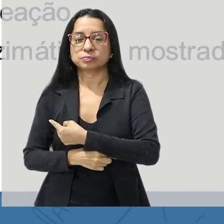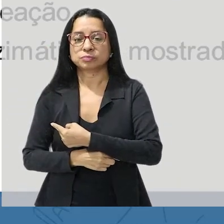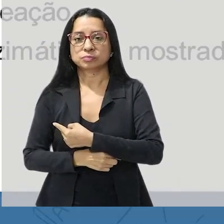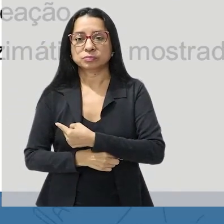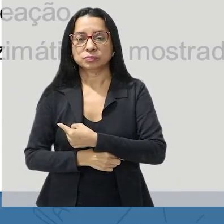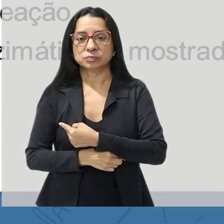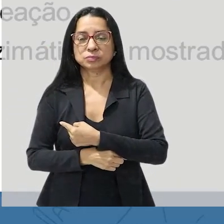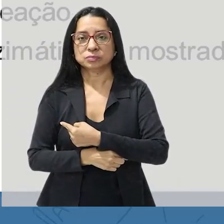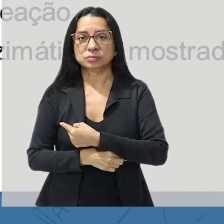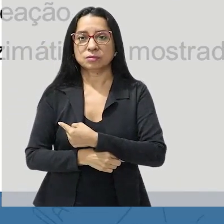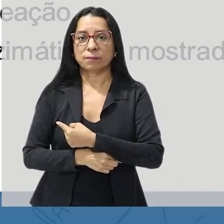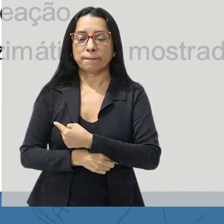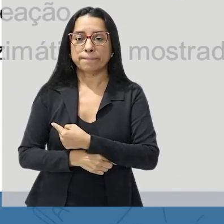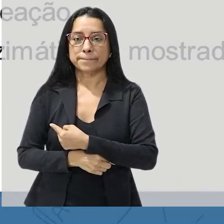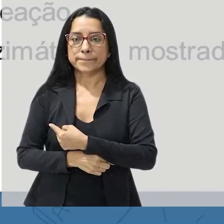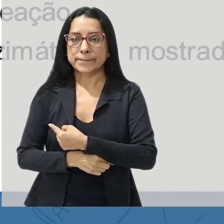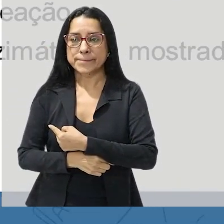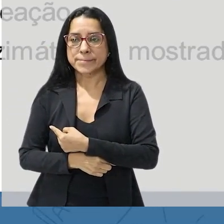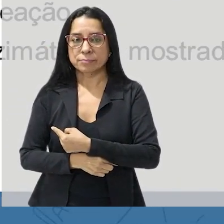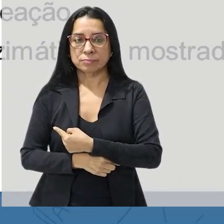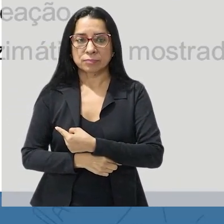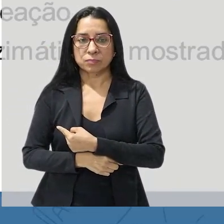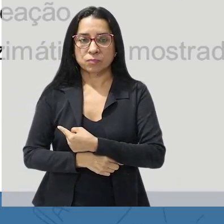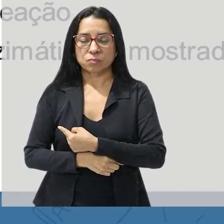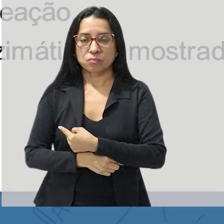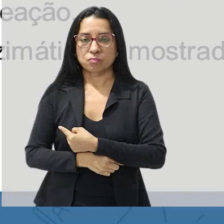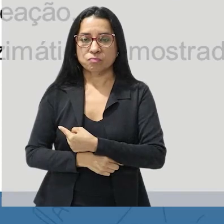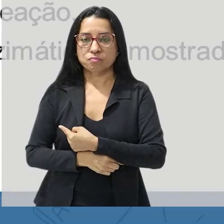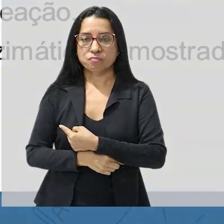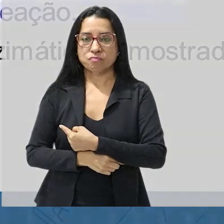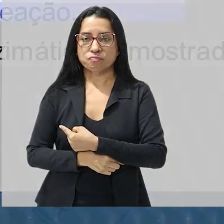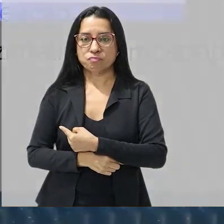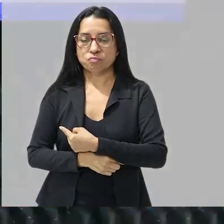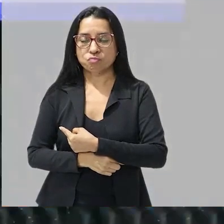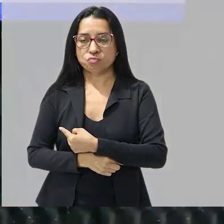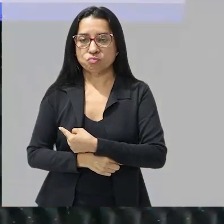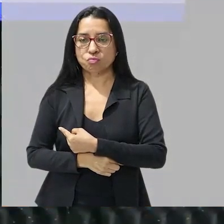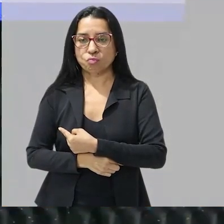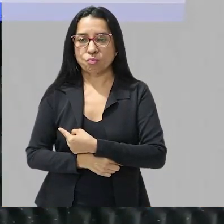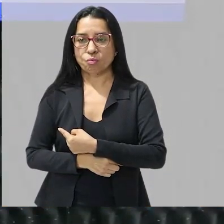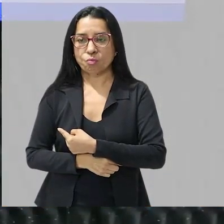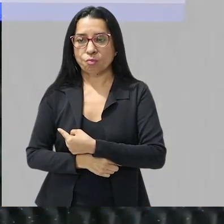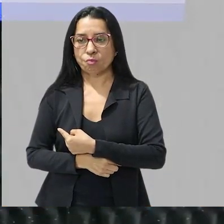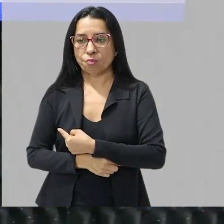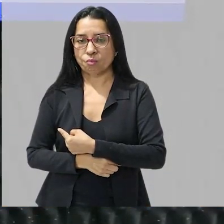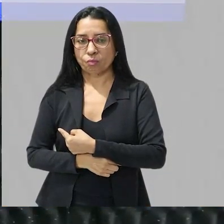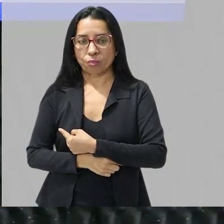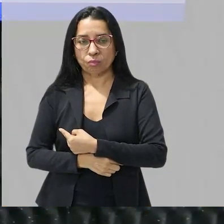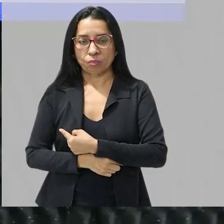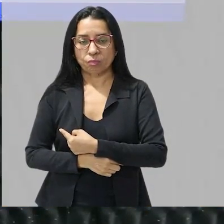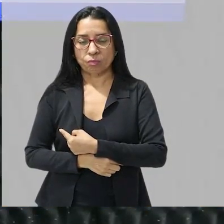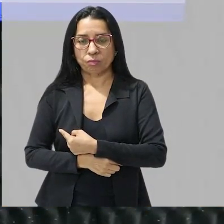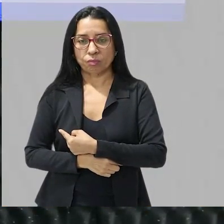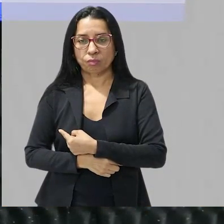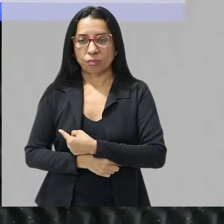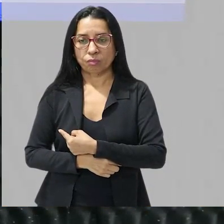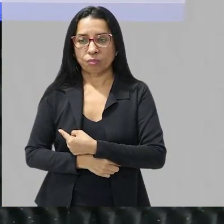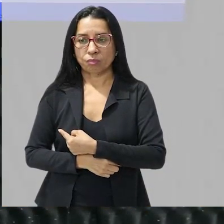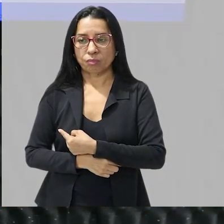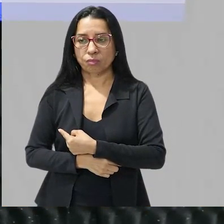com grande massa molar que atuam como catalisadores biológicos também chamadas de